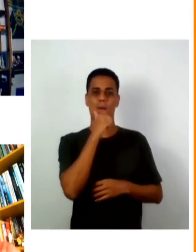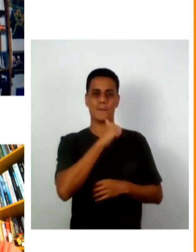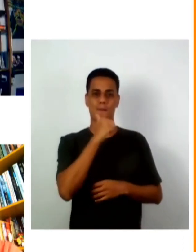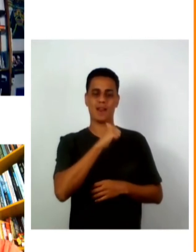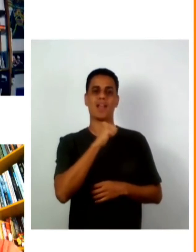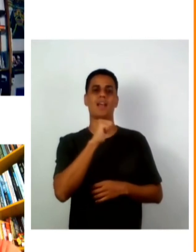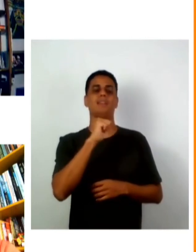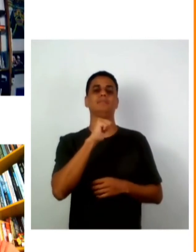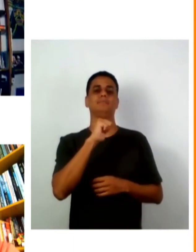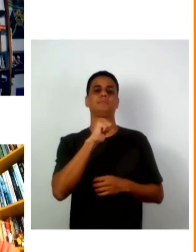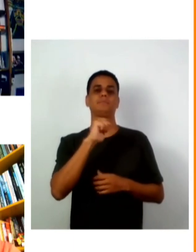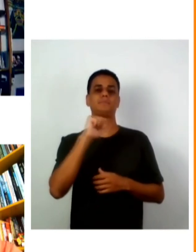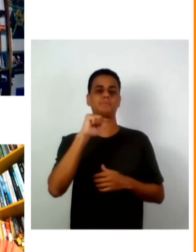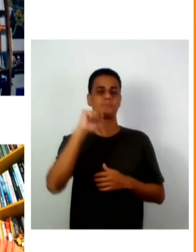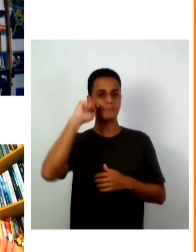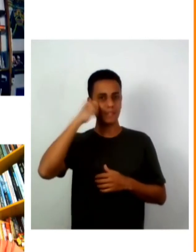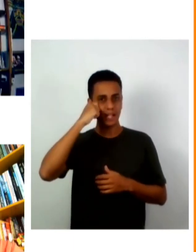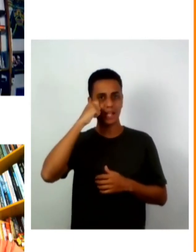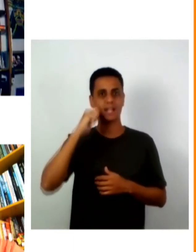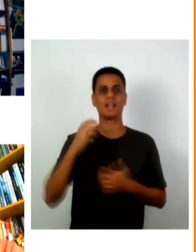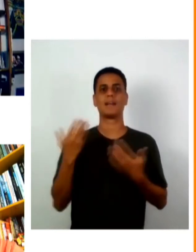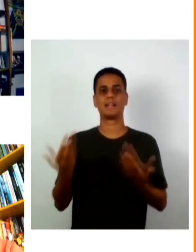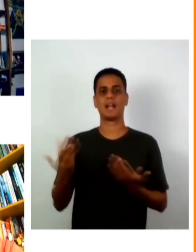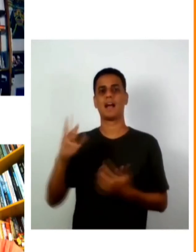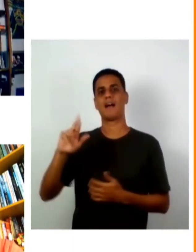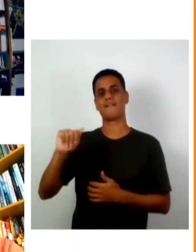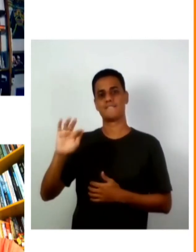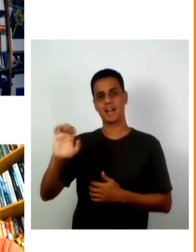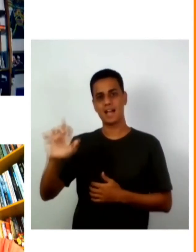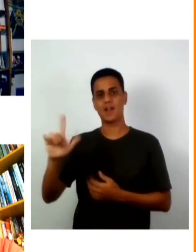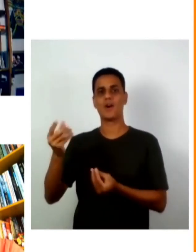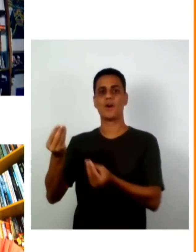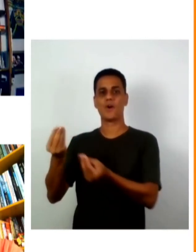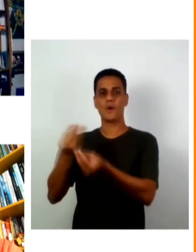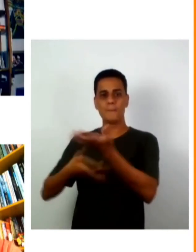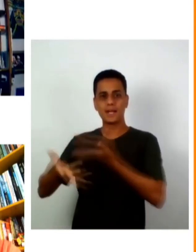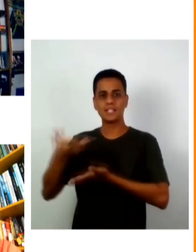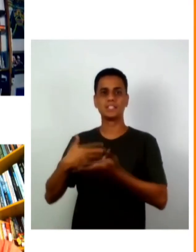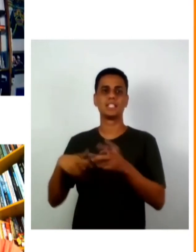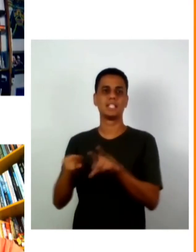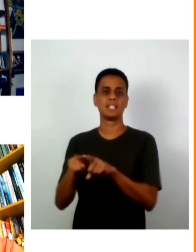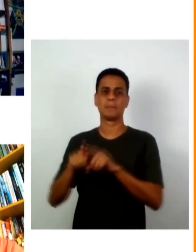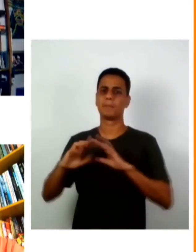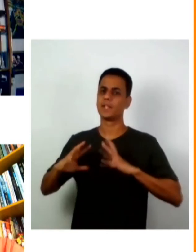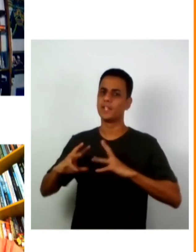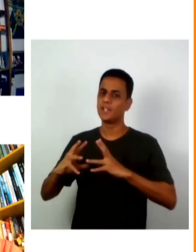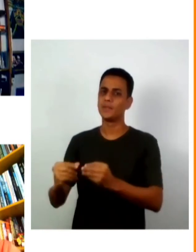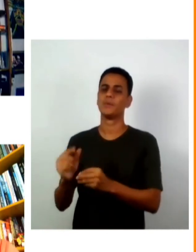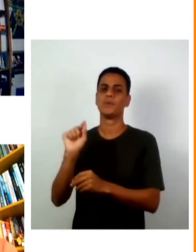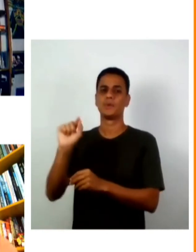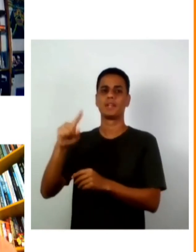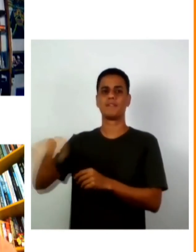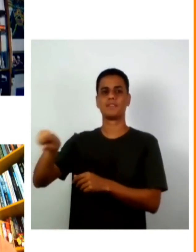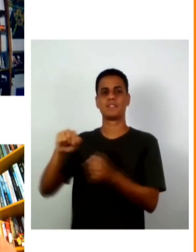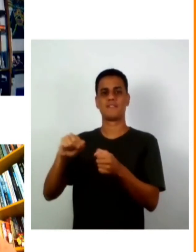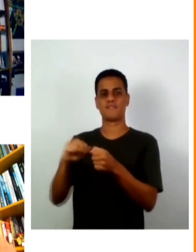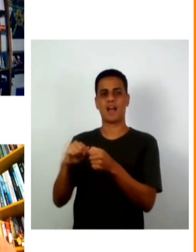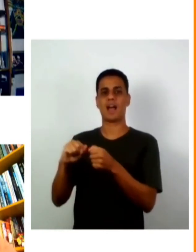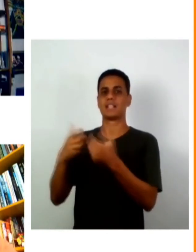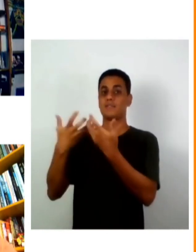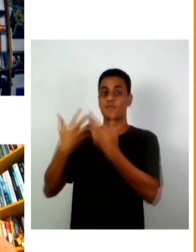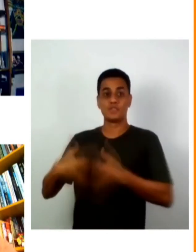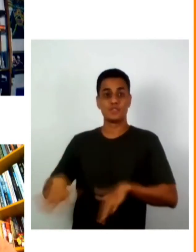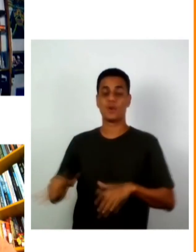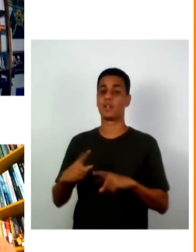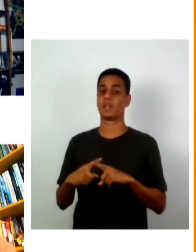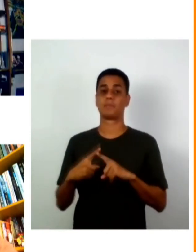algumas coisas para referente à América Latina e Rafael por favor compartilhe conosco tudo o que vocês estão fazendo o